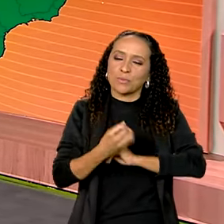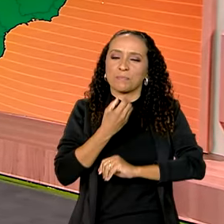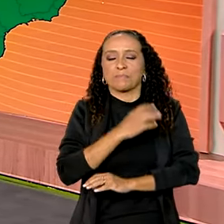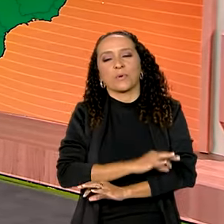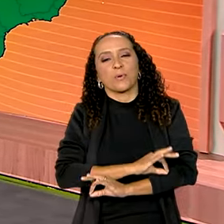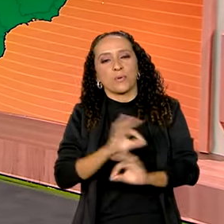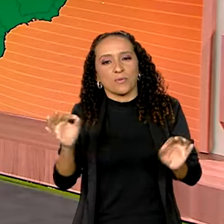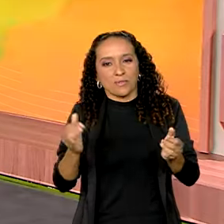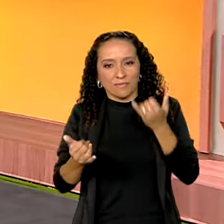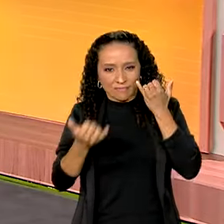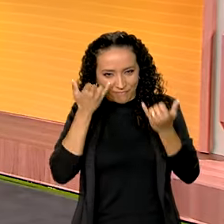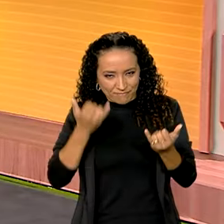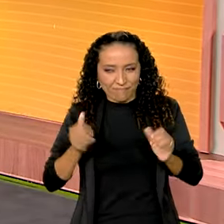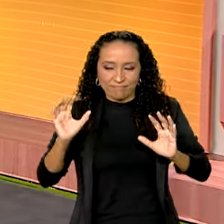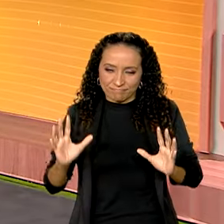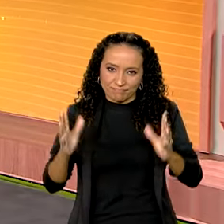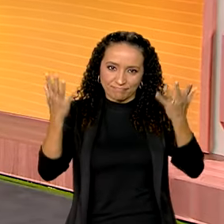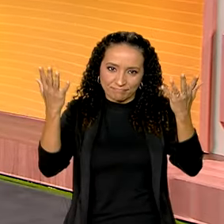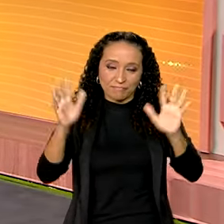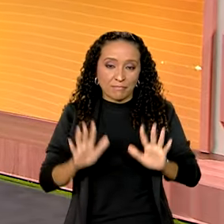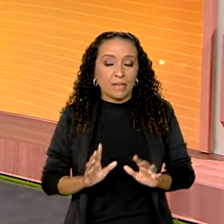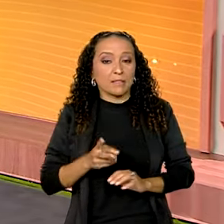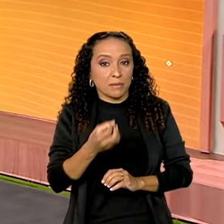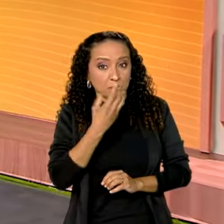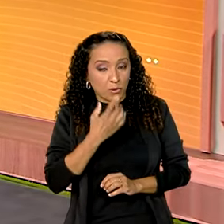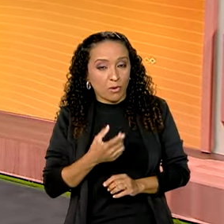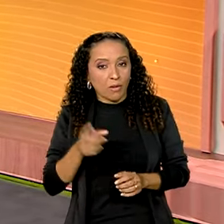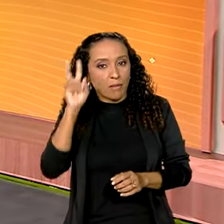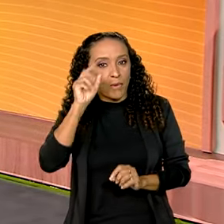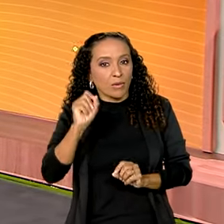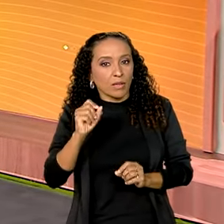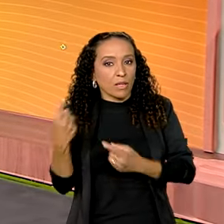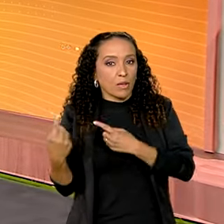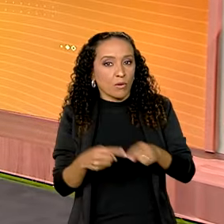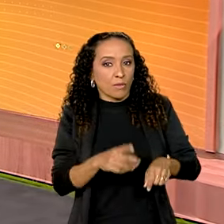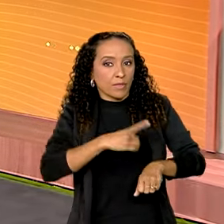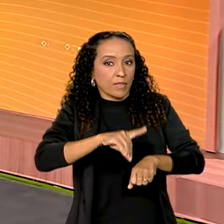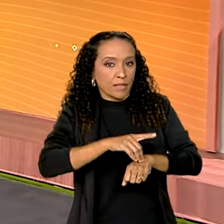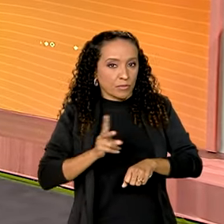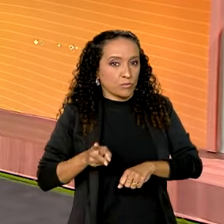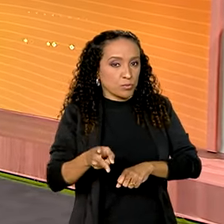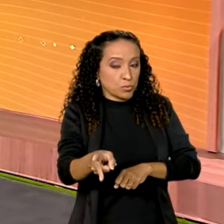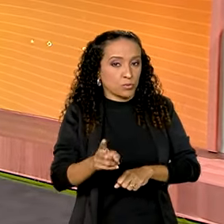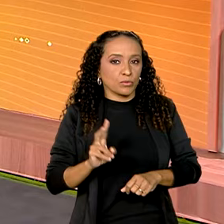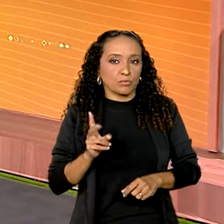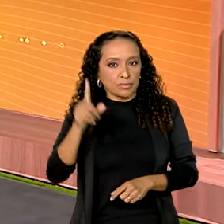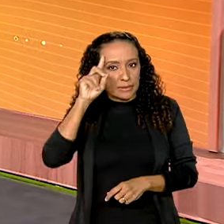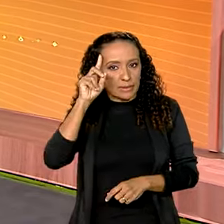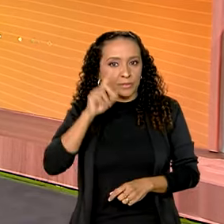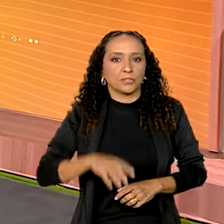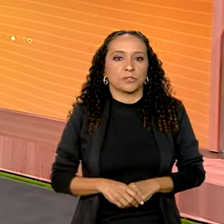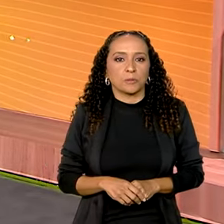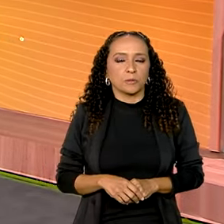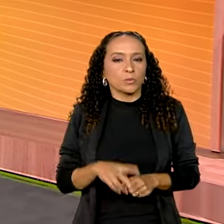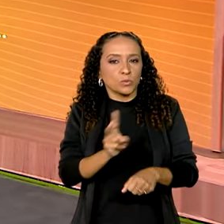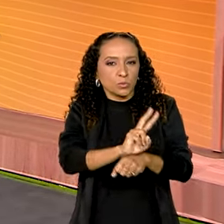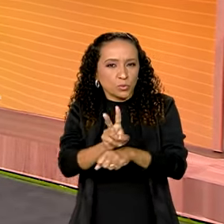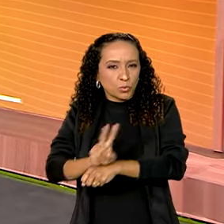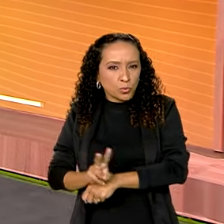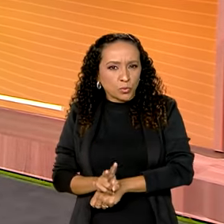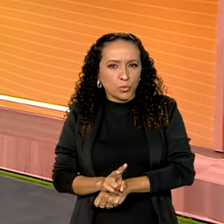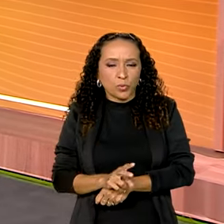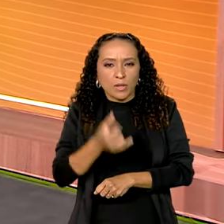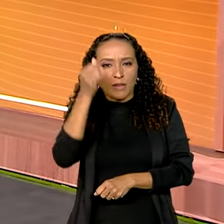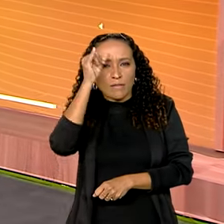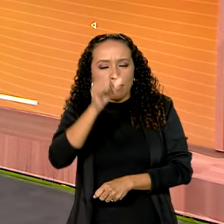notícia para ser celebrada, mas é sempre bom lembrar que o combate à dengue deve ser feito sempre. Manter a vigilância, não